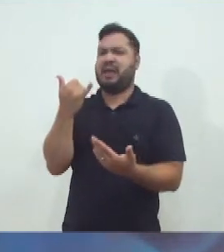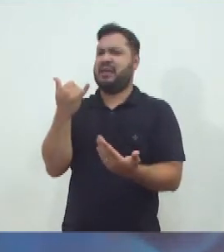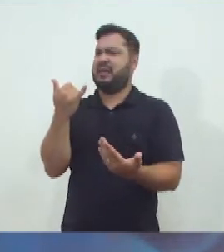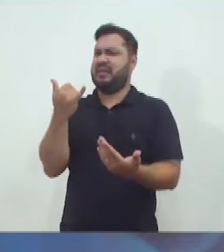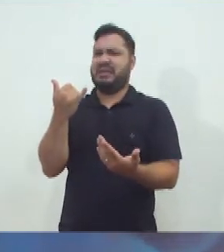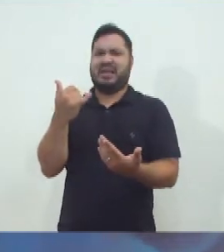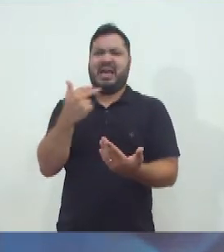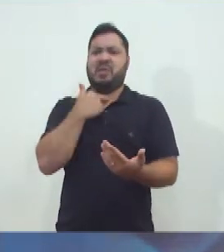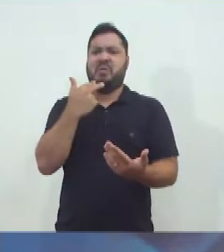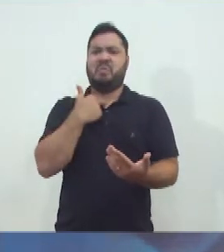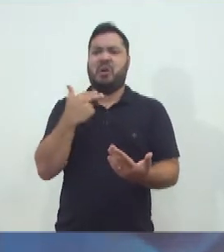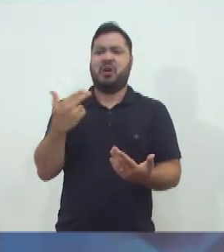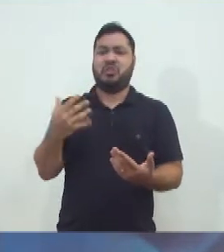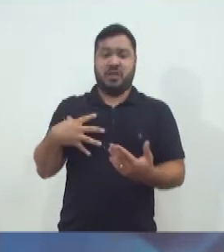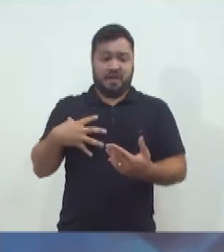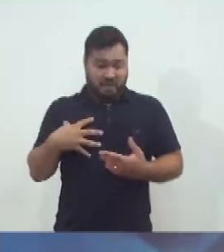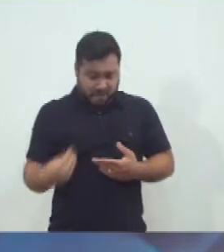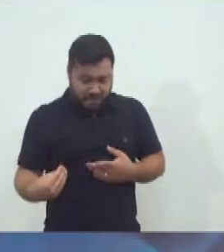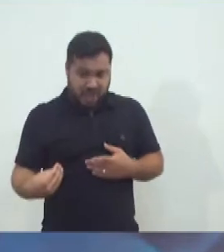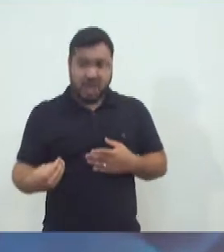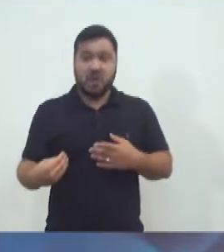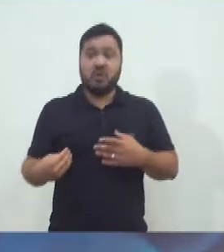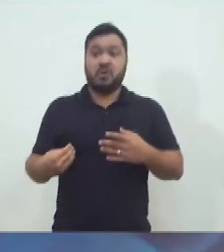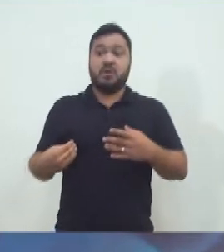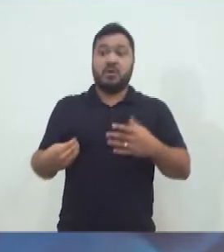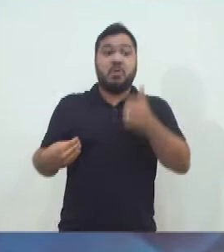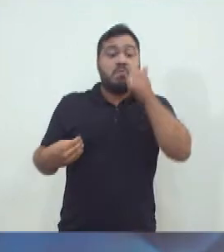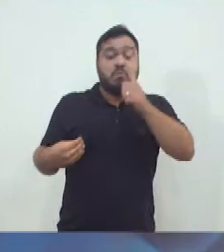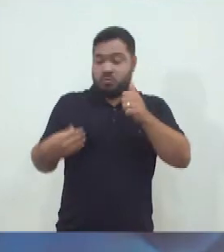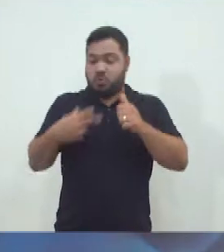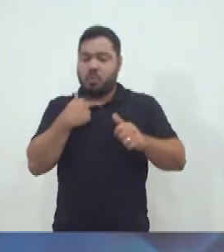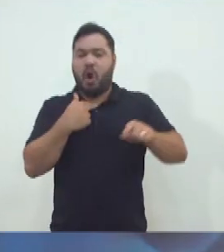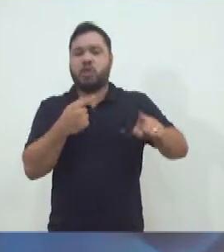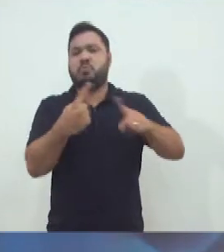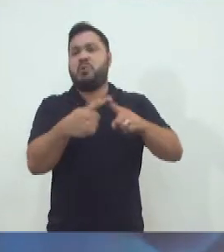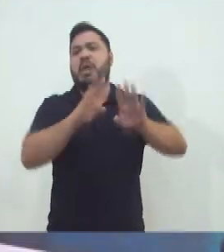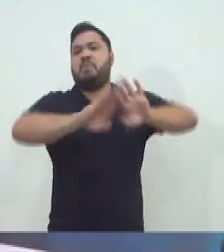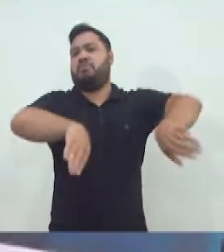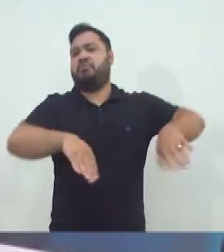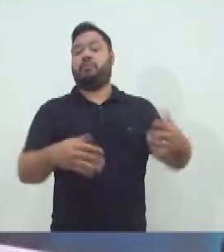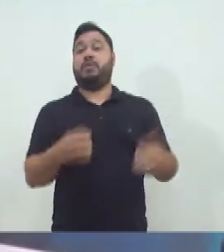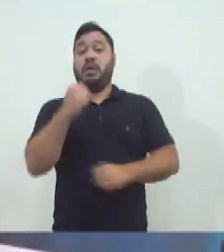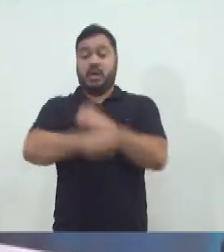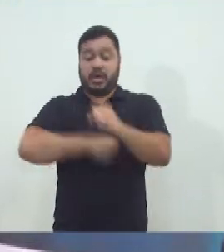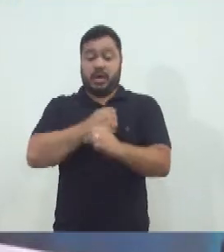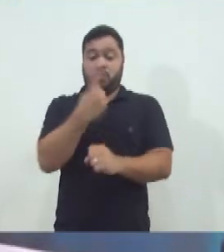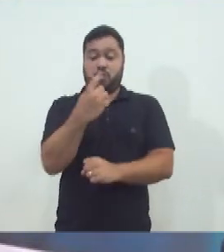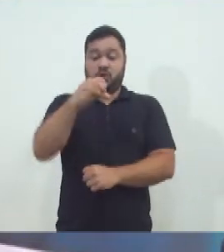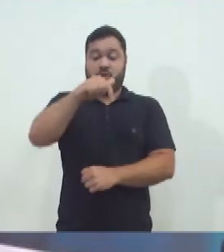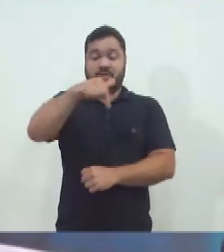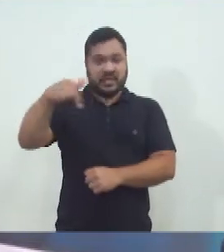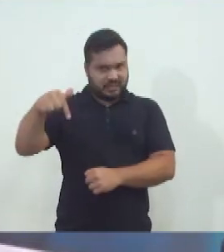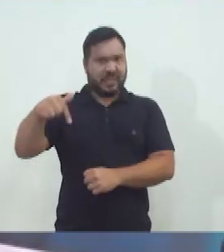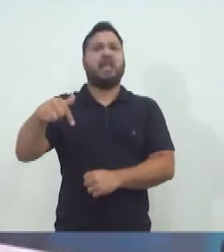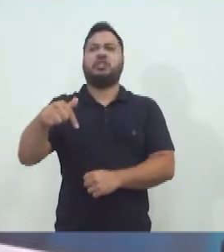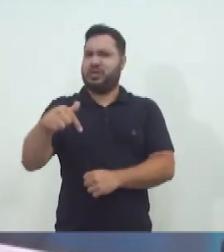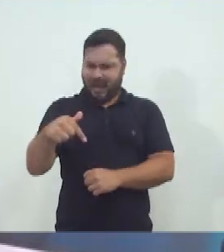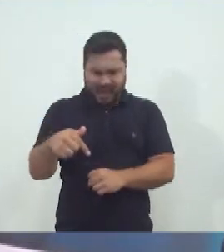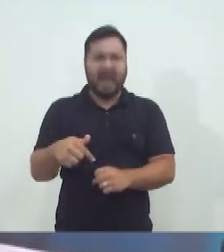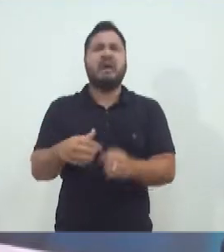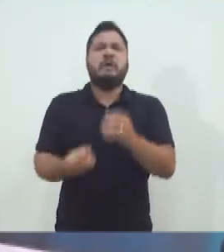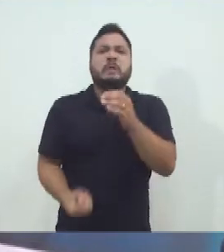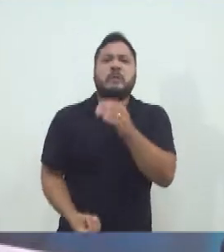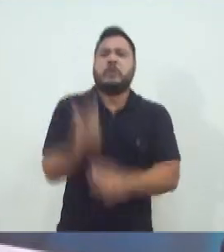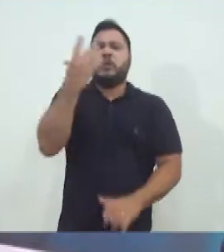chegavam a impedir a amizade de seus filhos com os filhos de uma mulher desquitada. Em 1977 é que foi